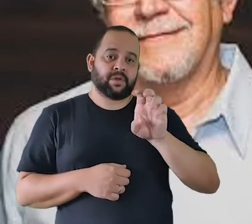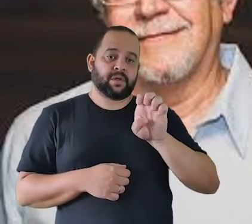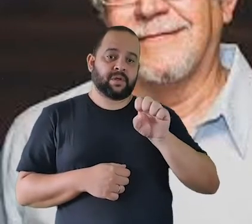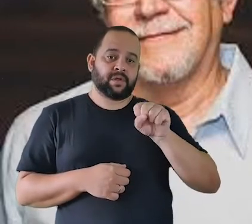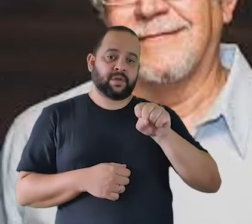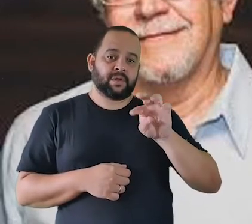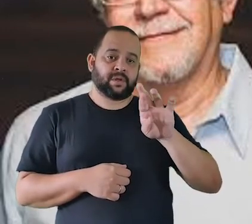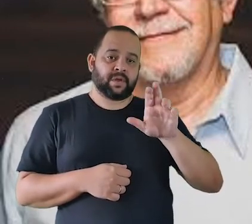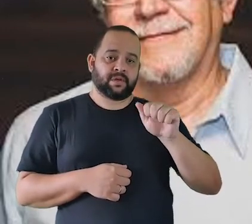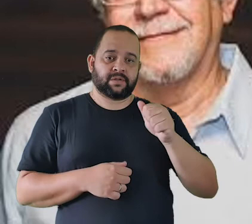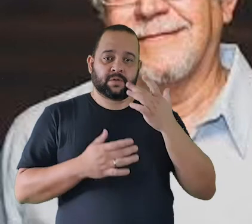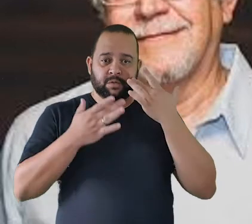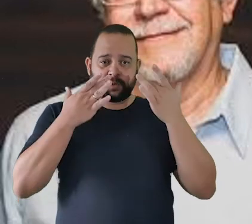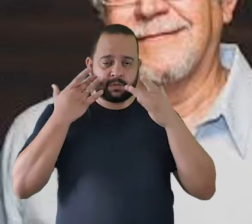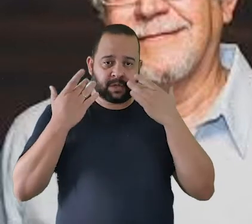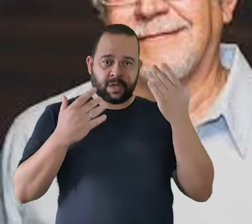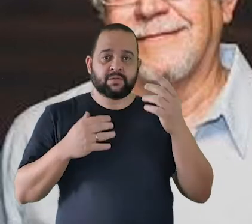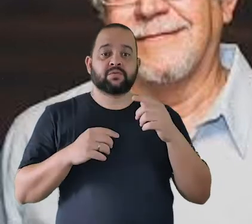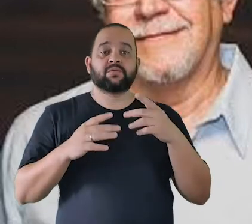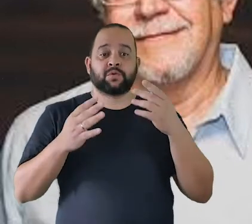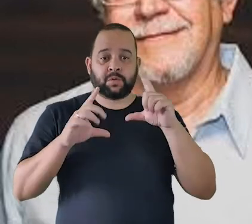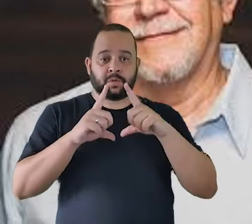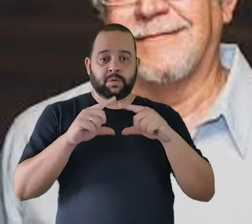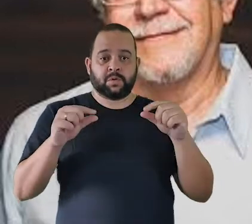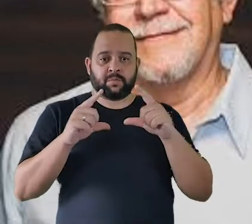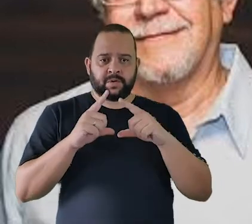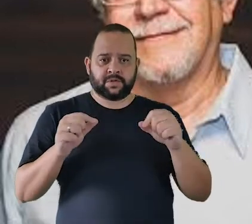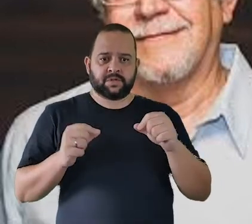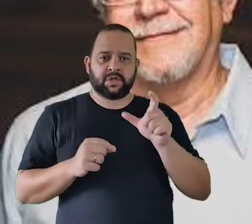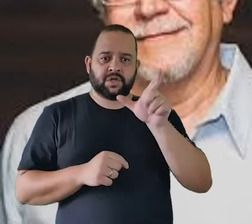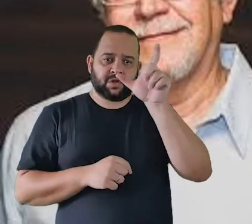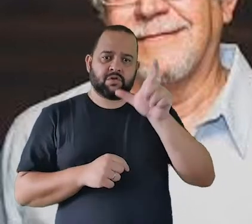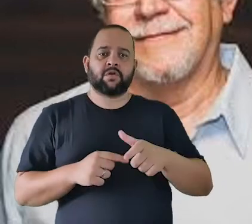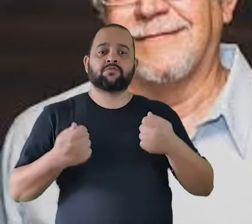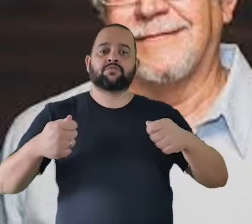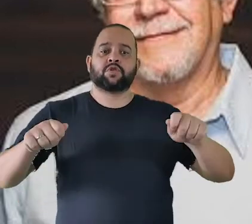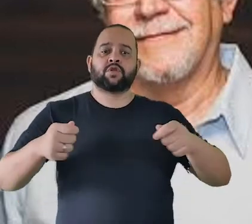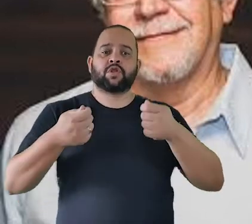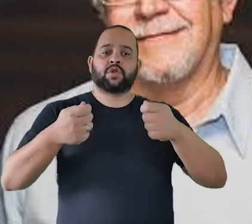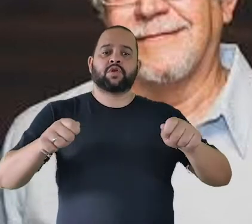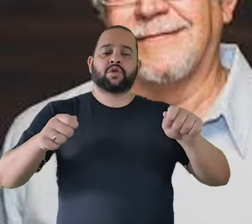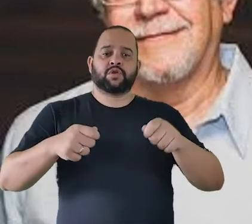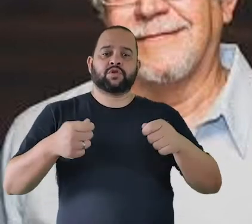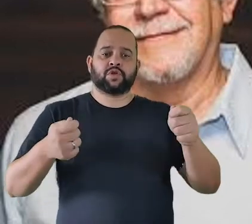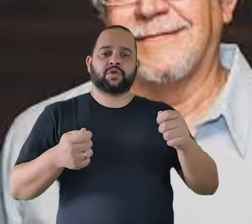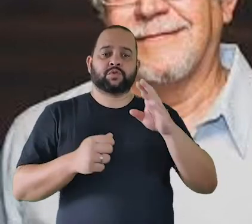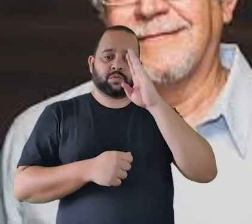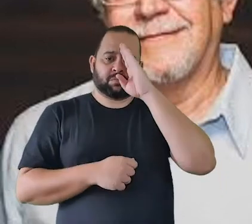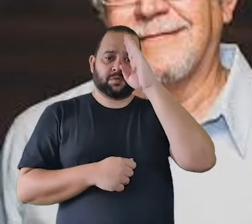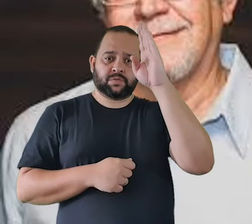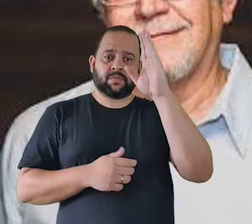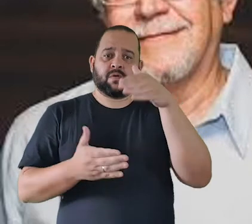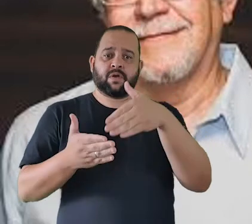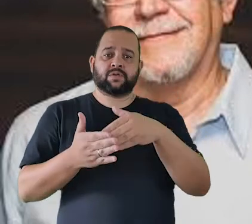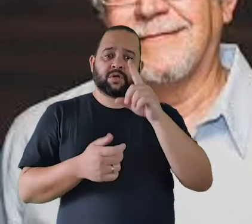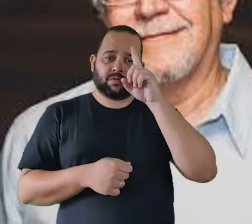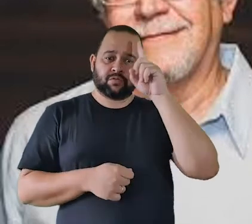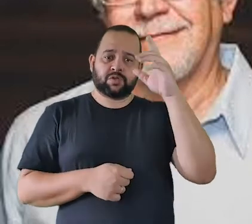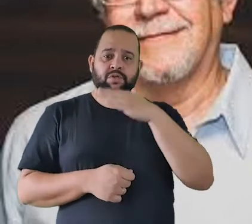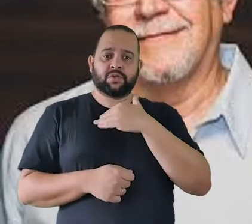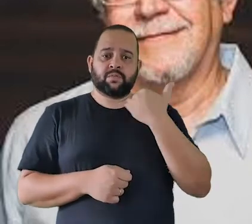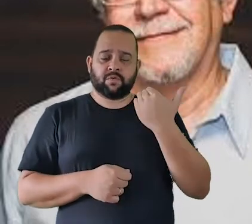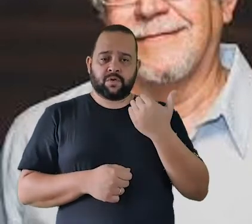ele fica com ela fica regente titular dela até a morte dele em março de 1989